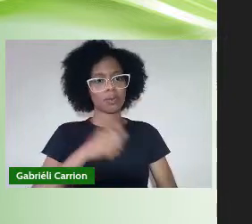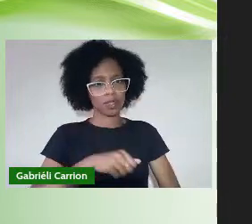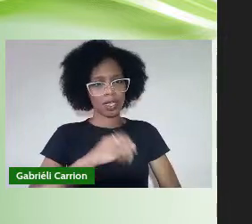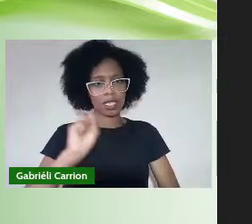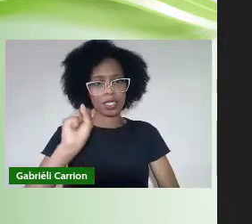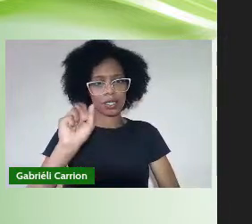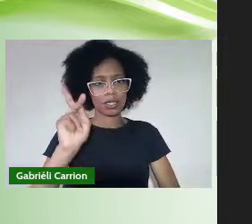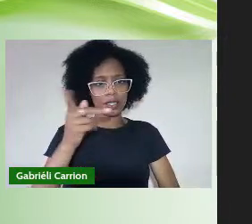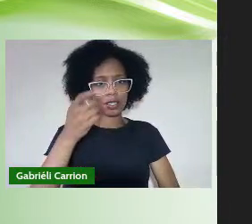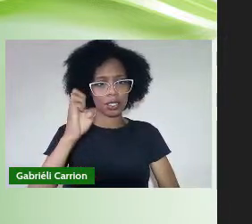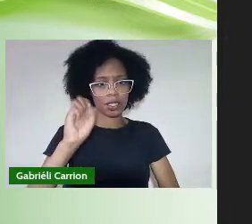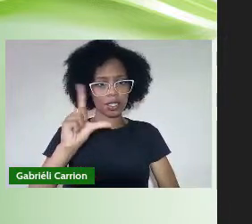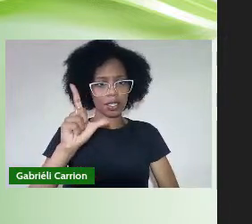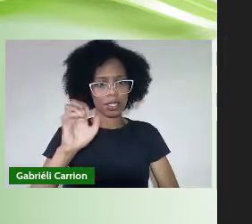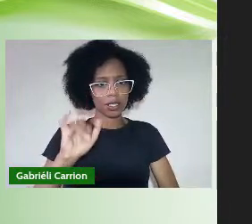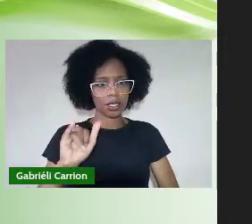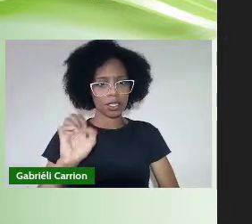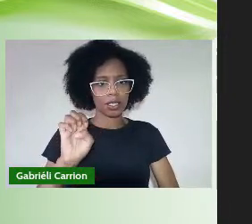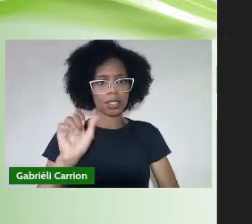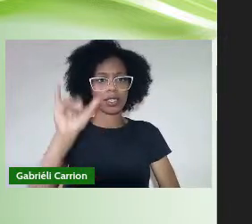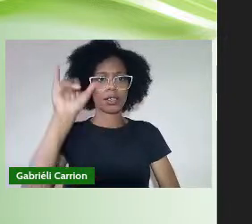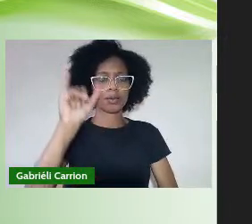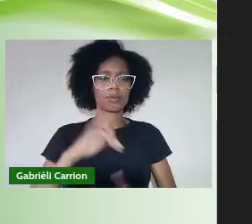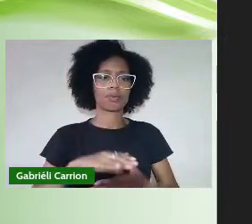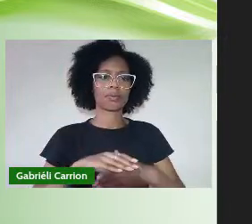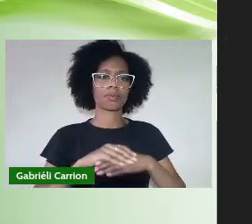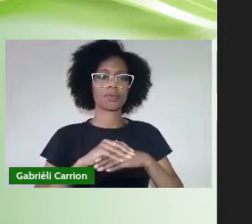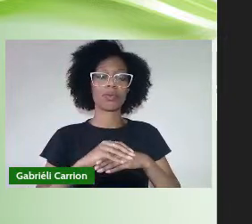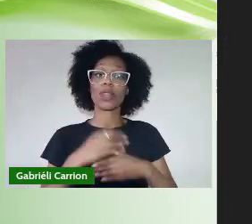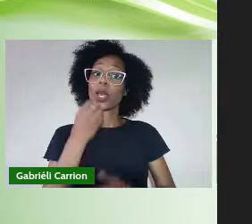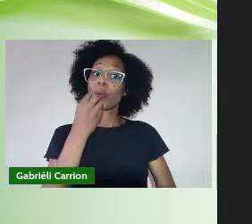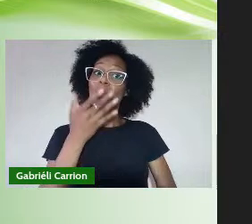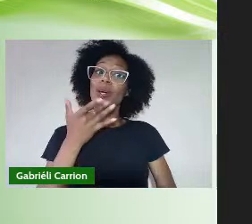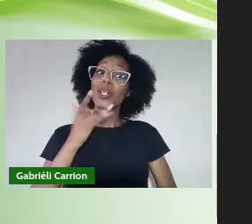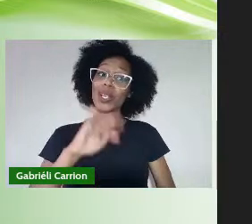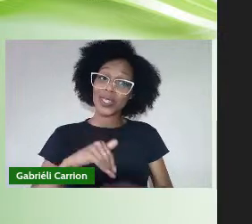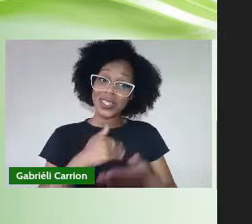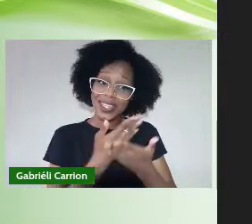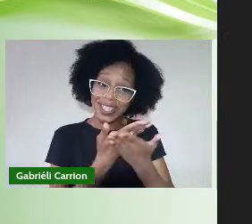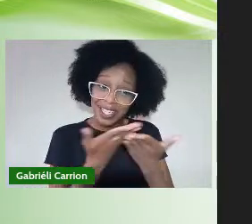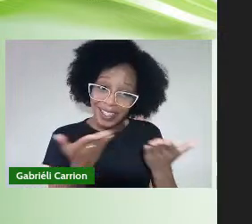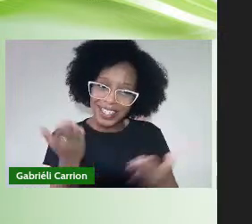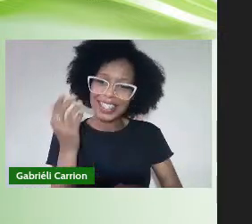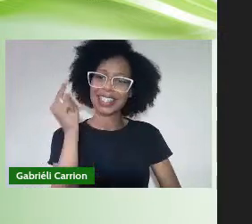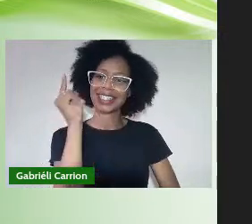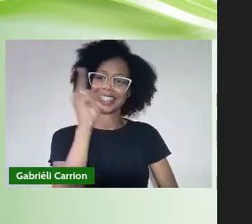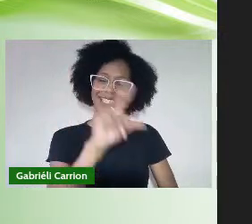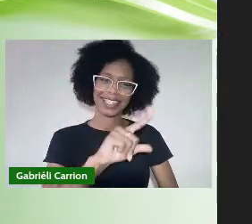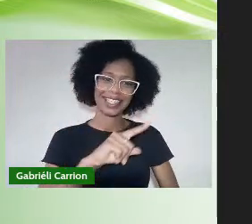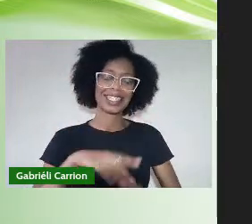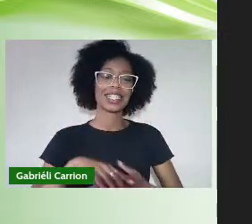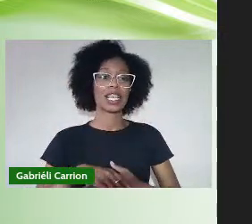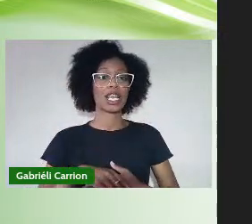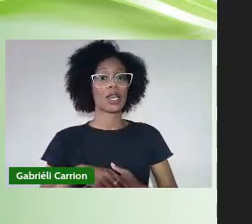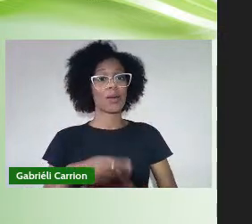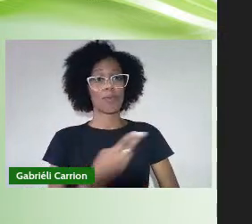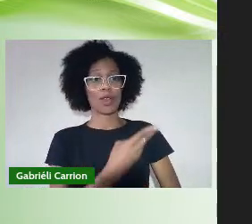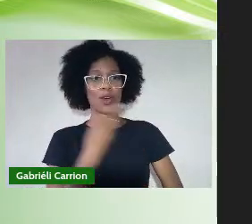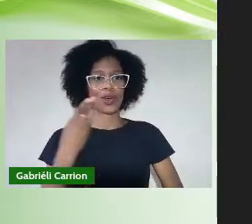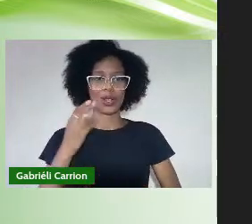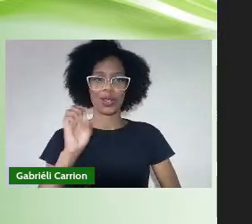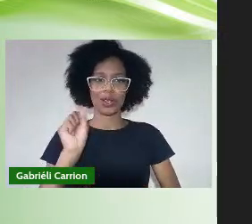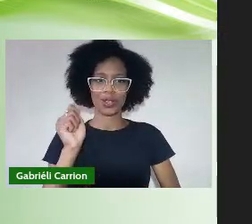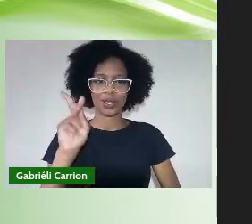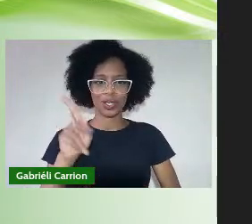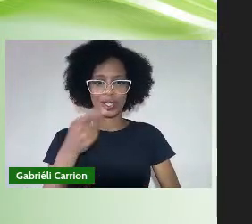Gravielli Da Silva Nascimento Boa tarde A todas E todos Mais uma vez Me chamo Shirley Sou uma mulher De